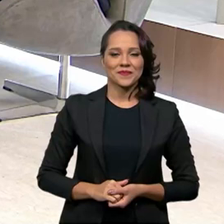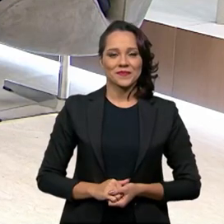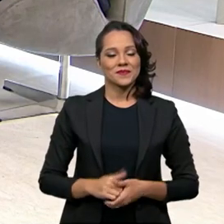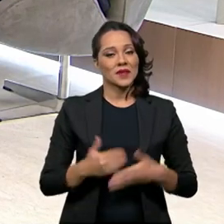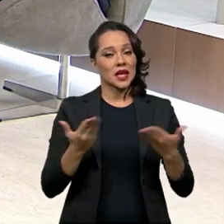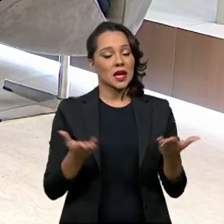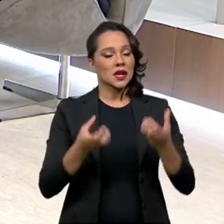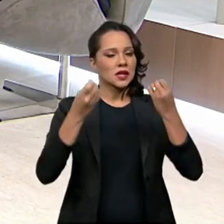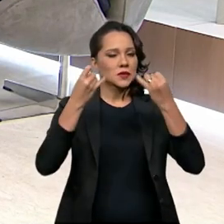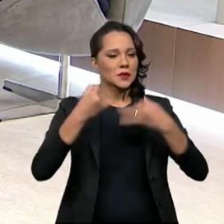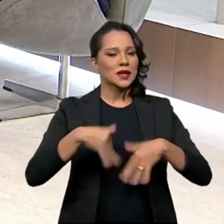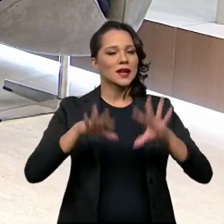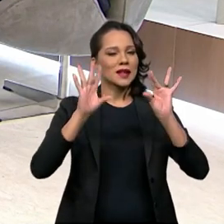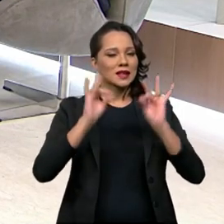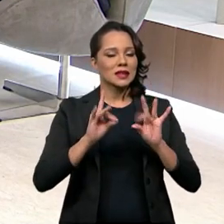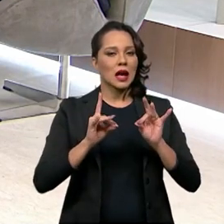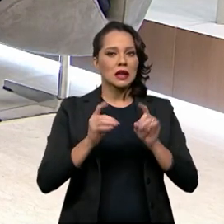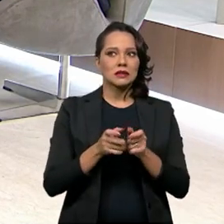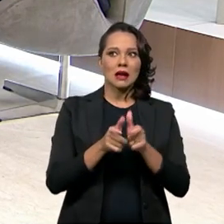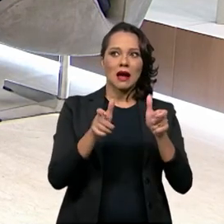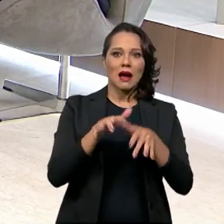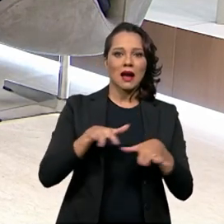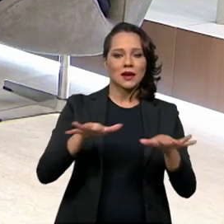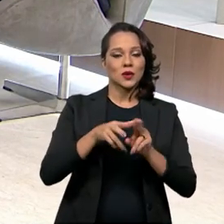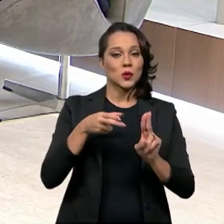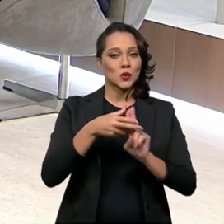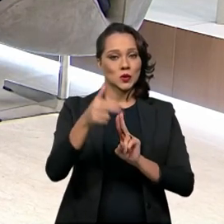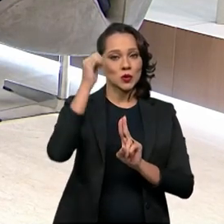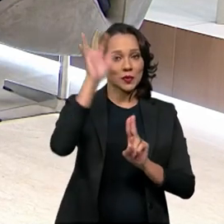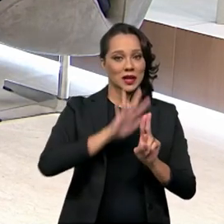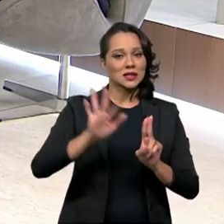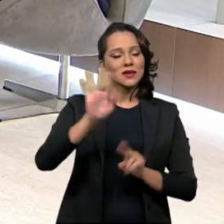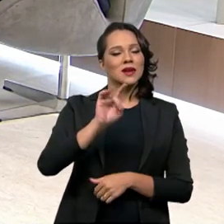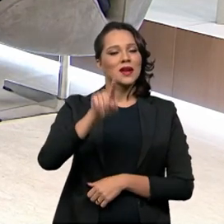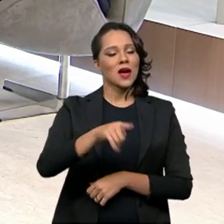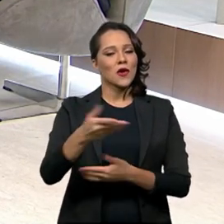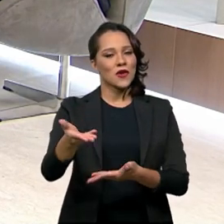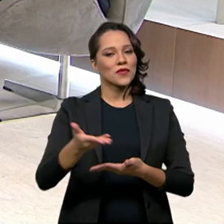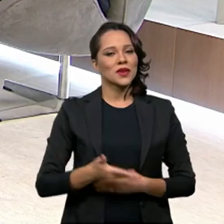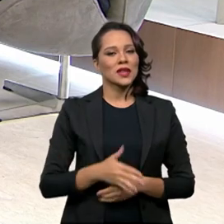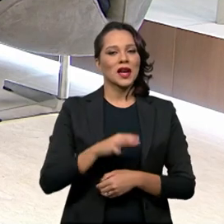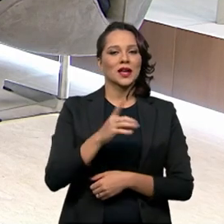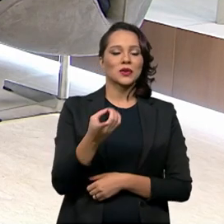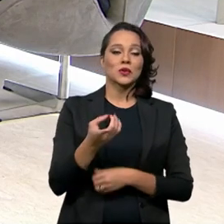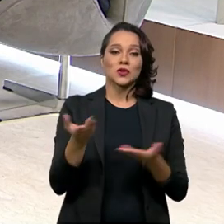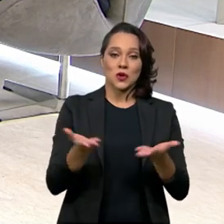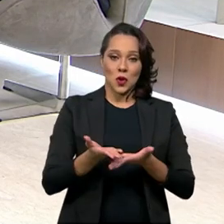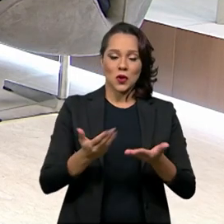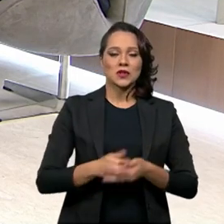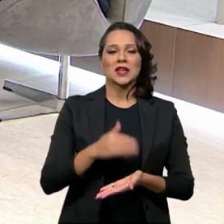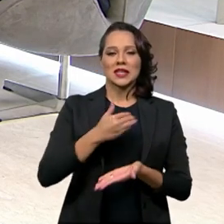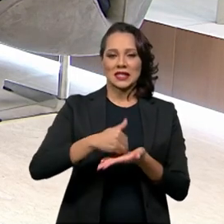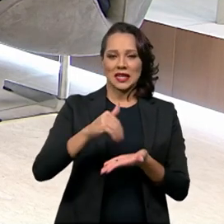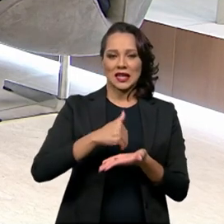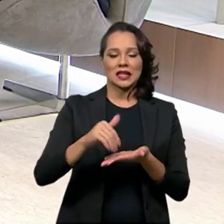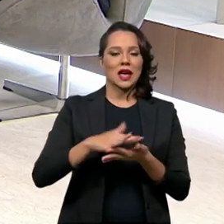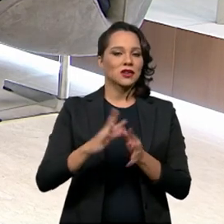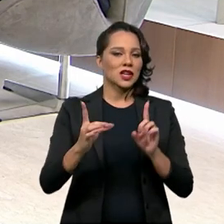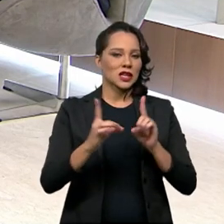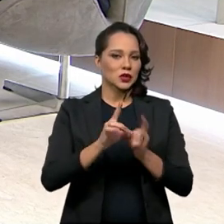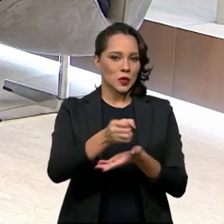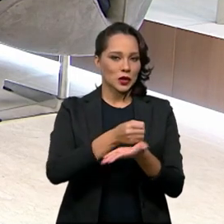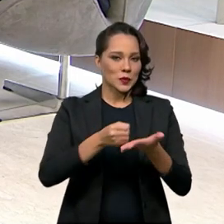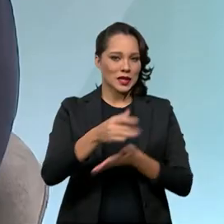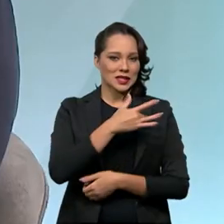E quem explica toda essa abrangência do SUS pelo país é o nosso convidado desta edição, o secretário de Atenção